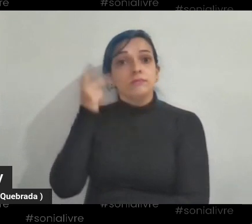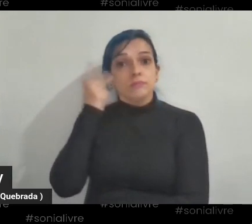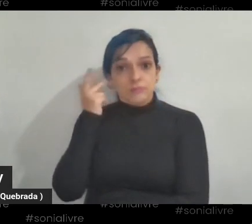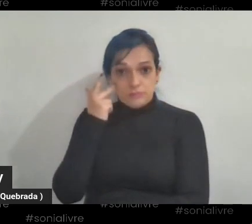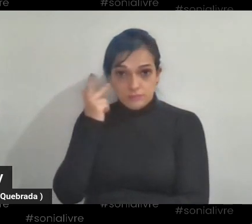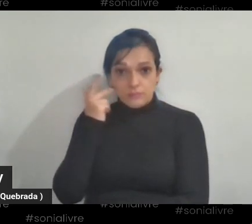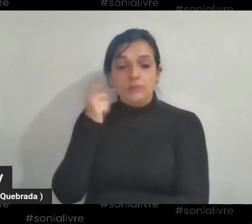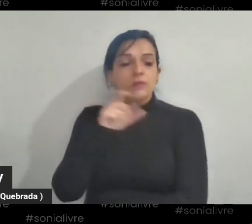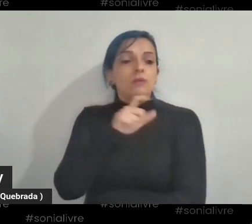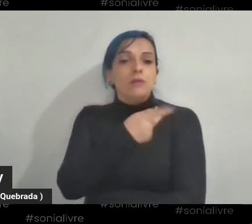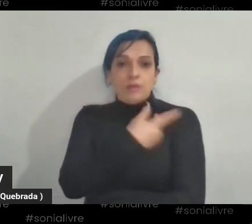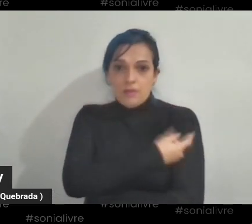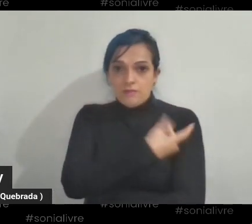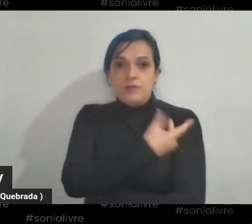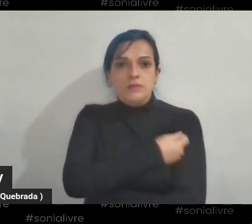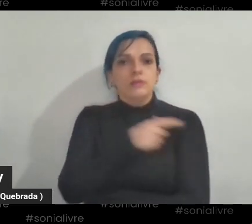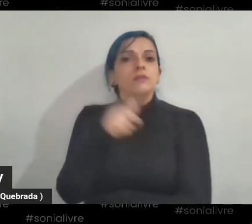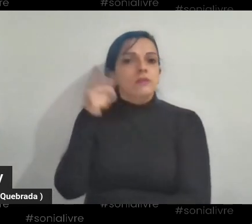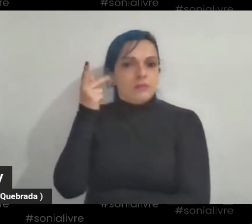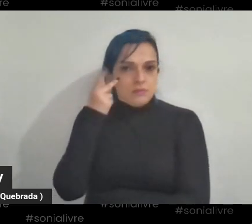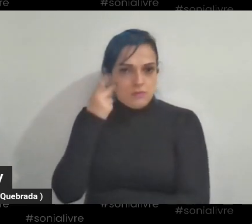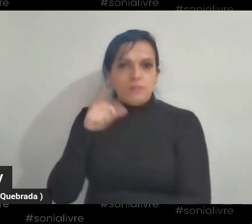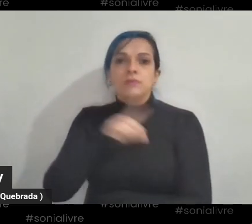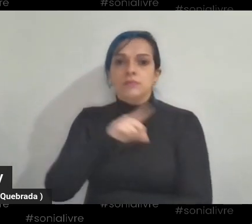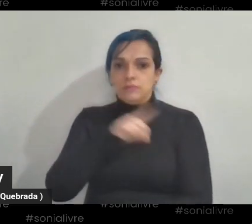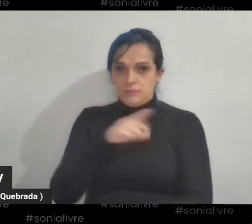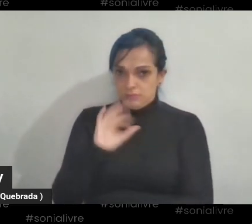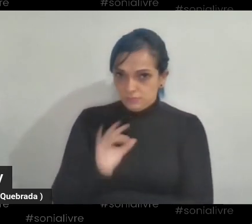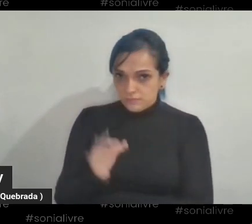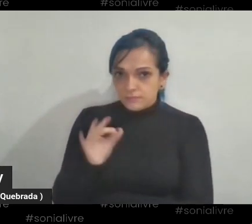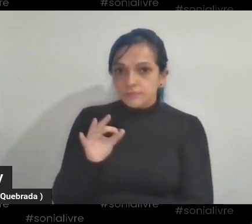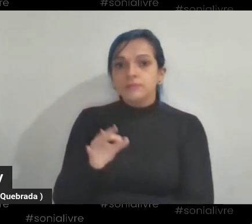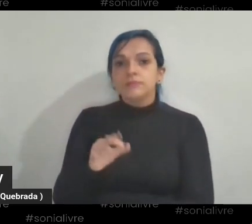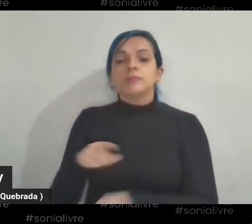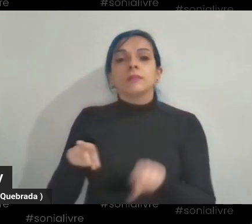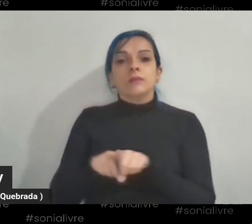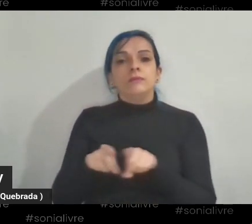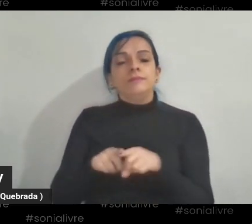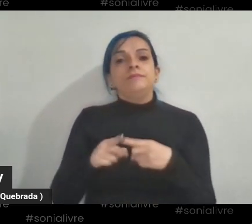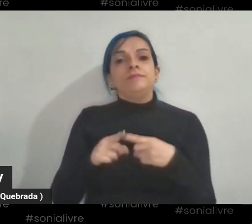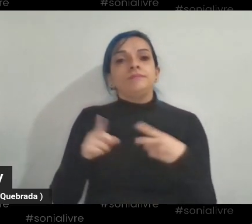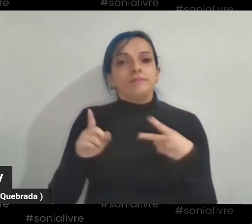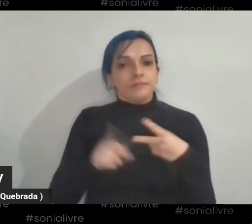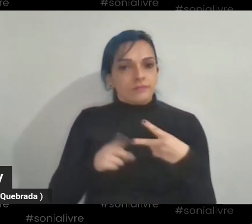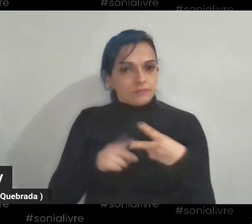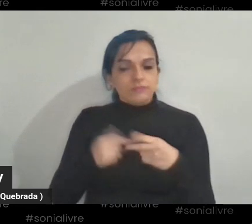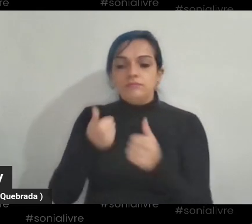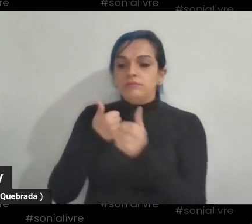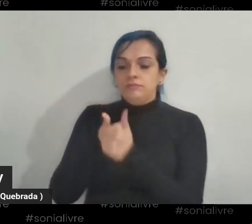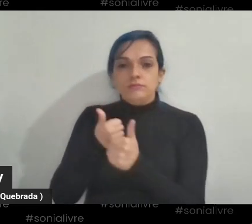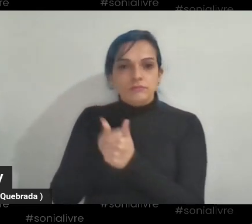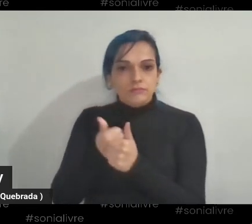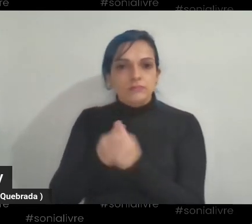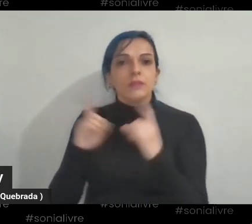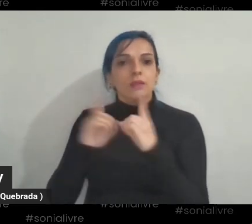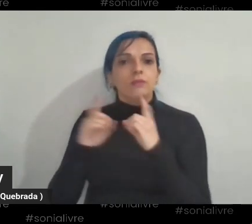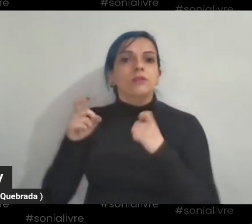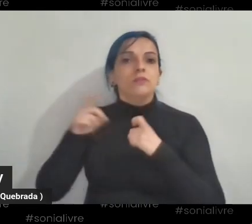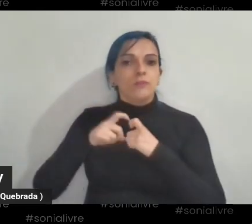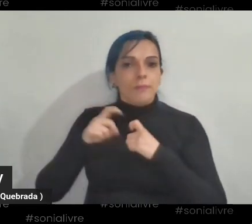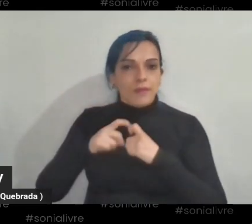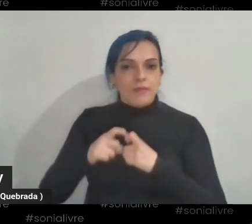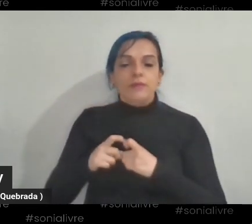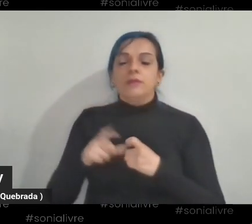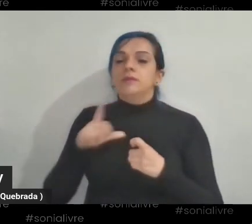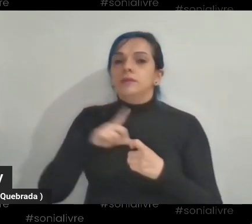rasgadinha, sabe? Mas temos carteira de vacina, acompanhamento aos médicos, a gente sempre teve,